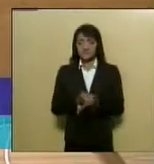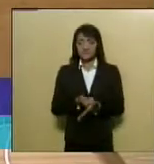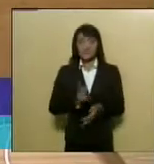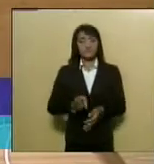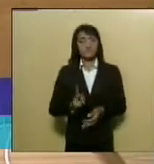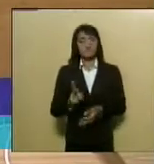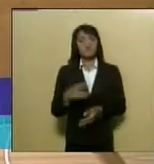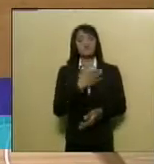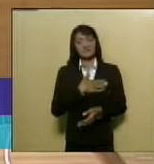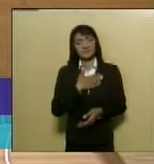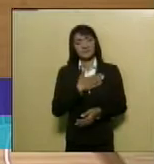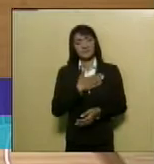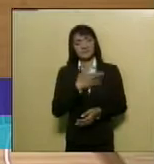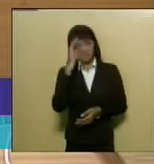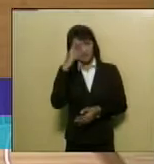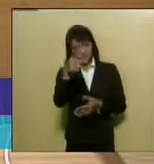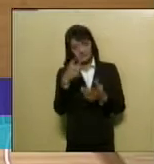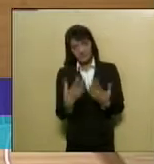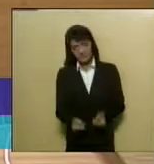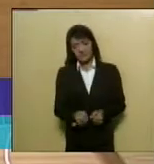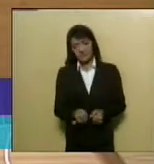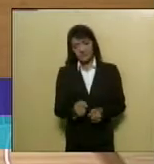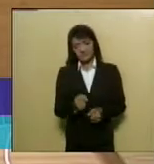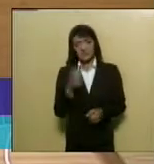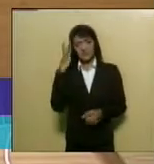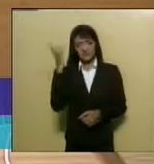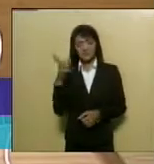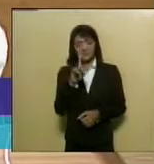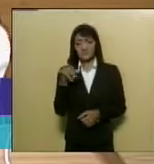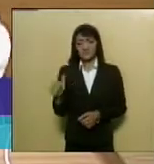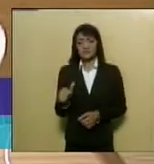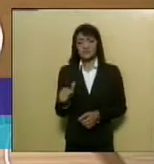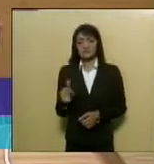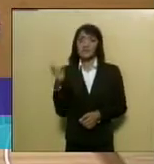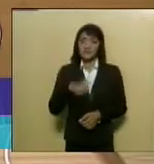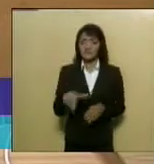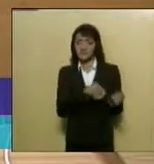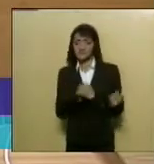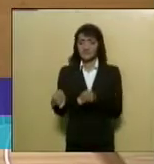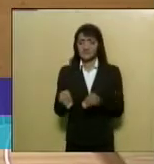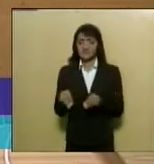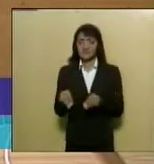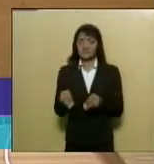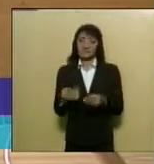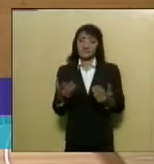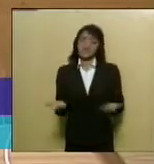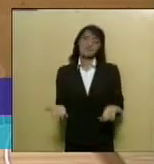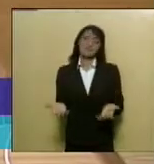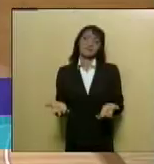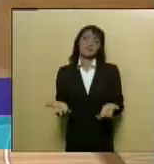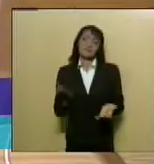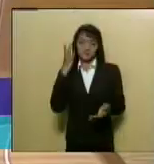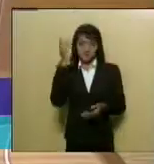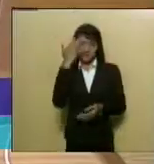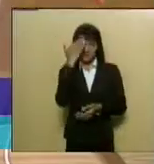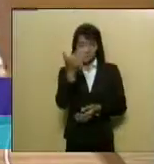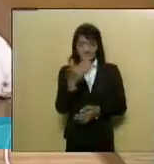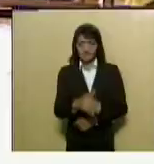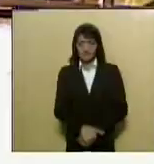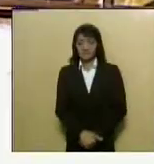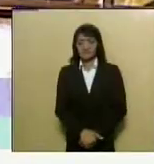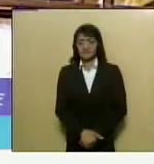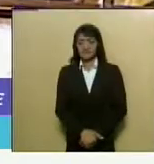e eu gostaria muito que o senhor reconsiderasse a data de amanhã para que a gente não mais uma vez não derrubasse essa pauta no dia de amanhã. Muito obrigada.